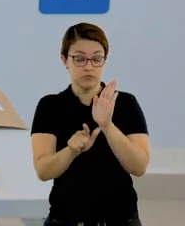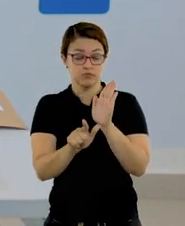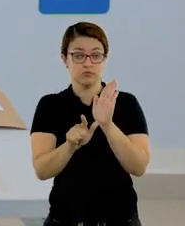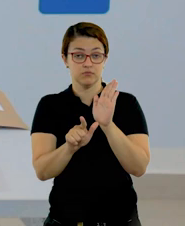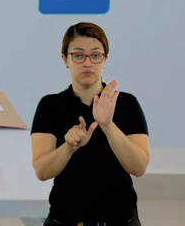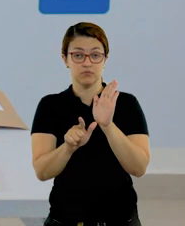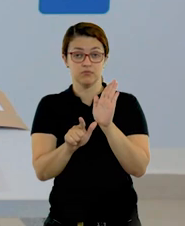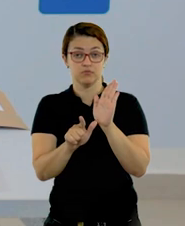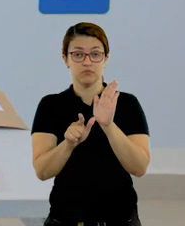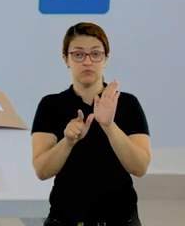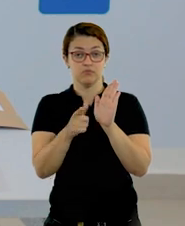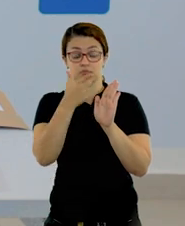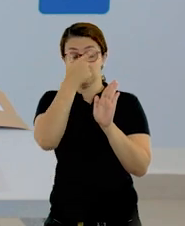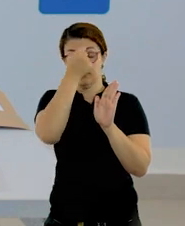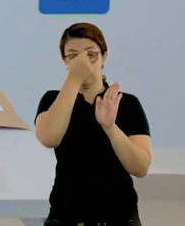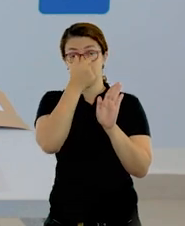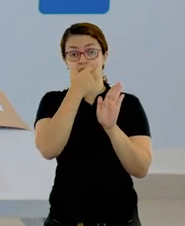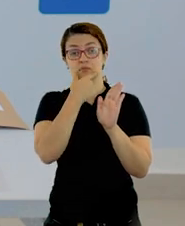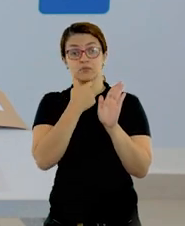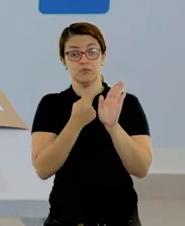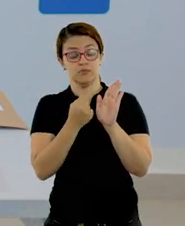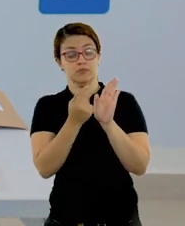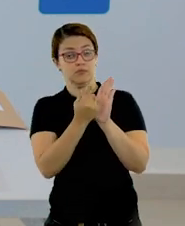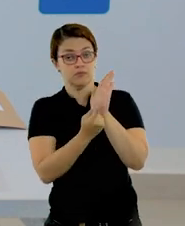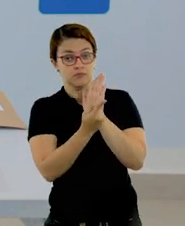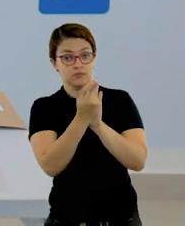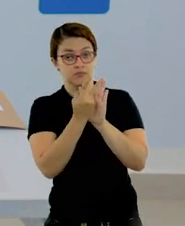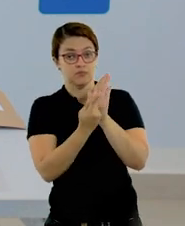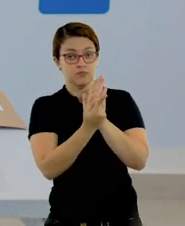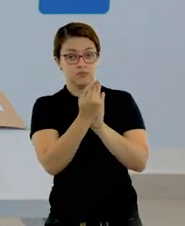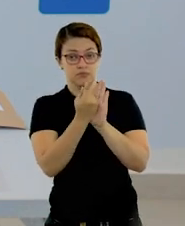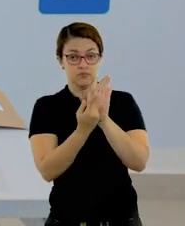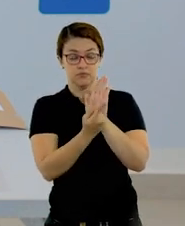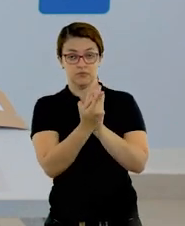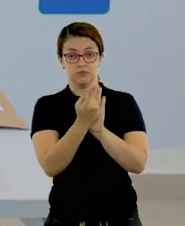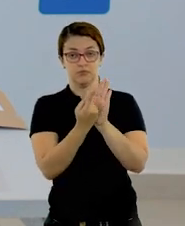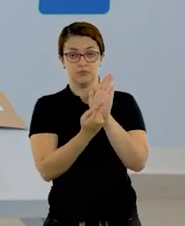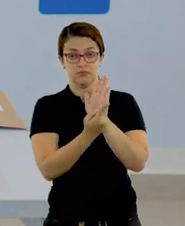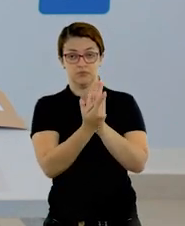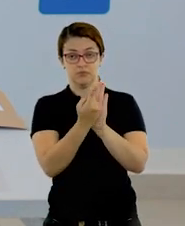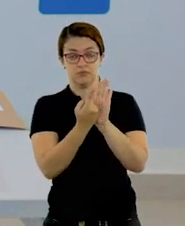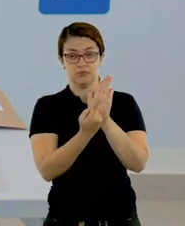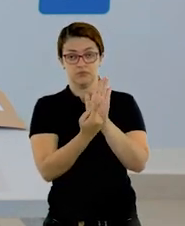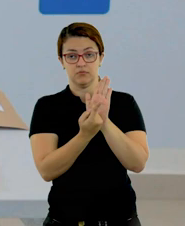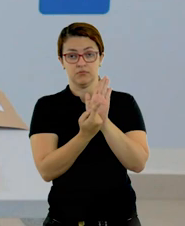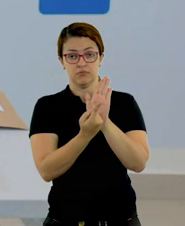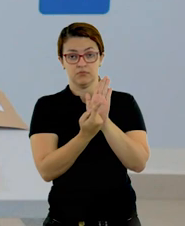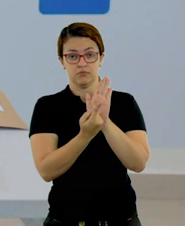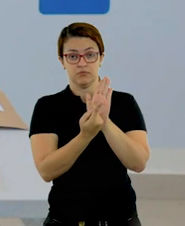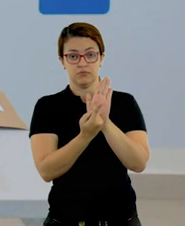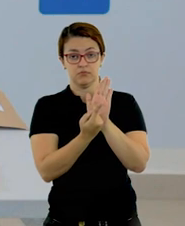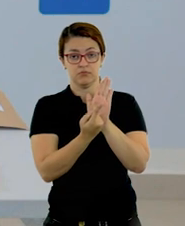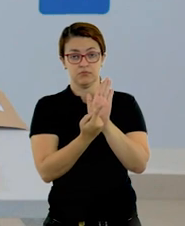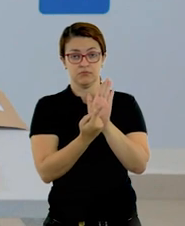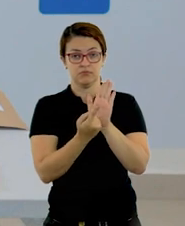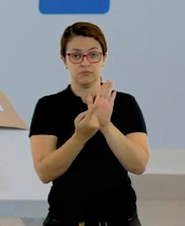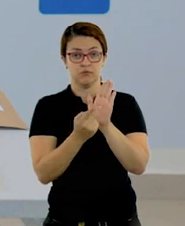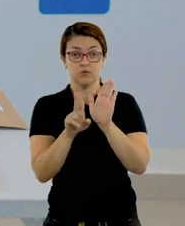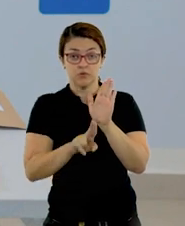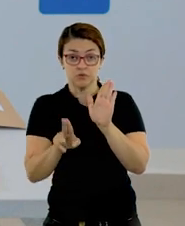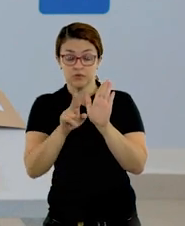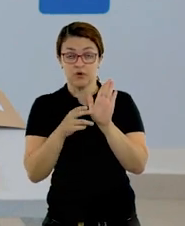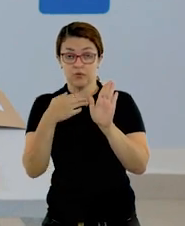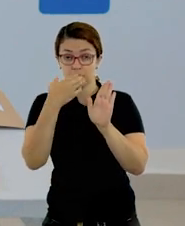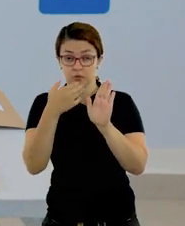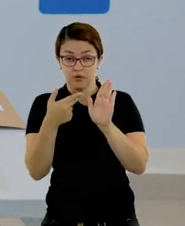confeccionar ou fazer a sua montagem, o seu desenho, a partir de